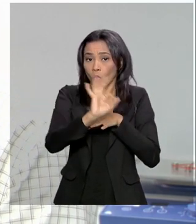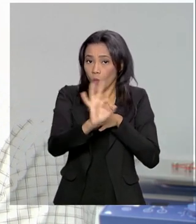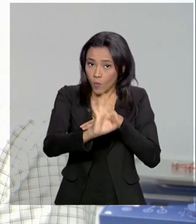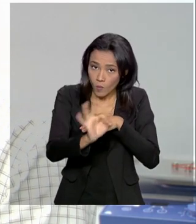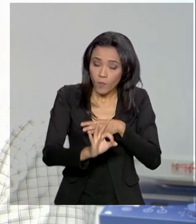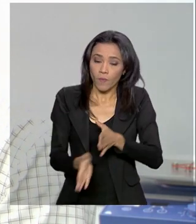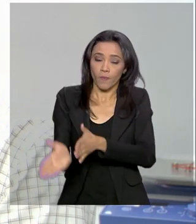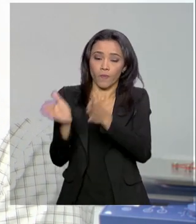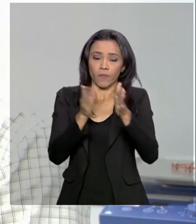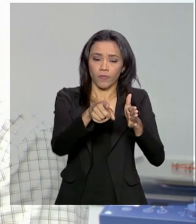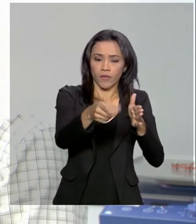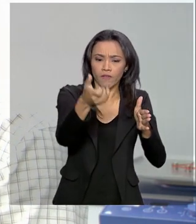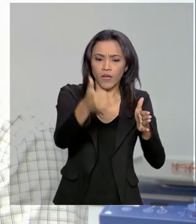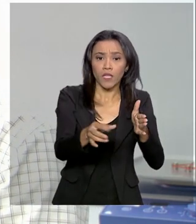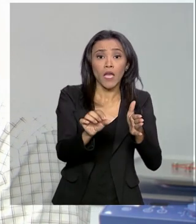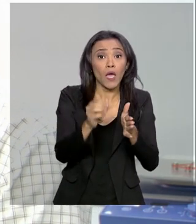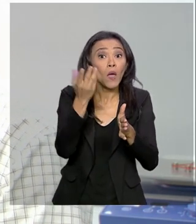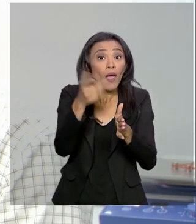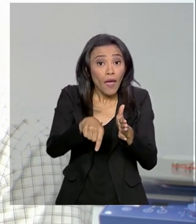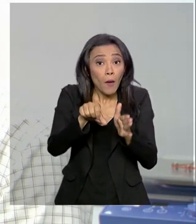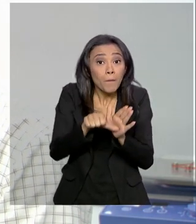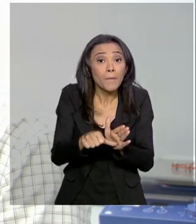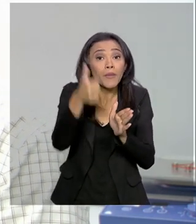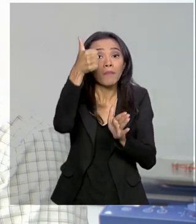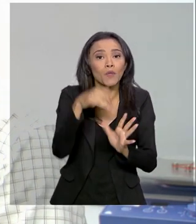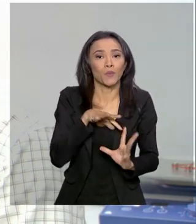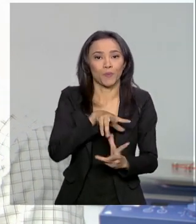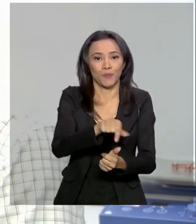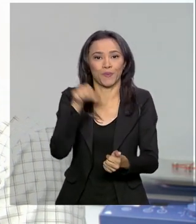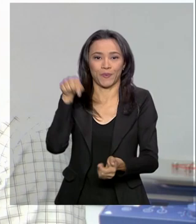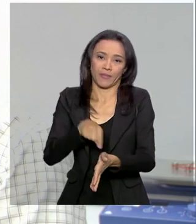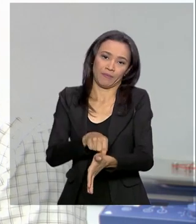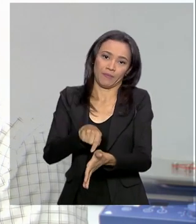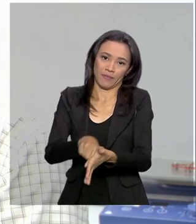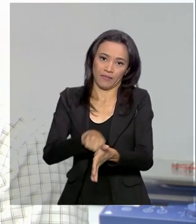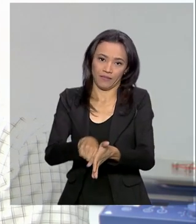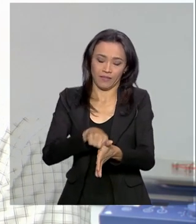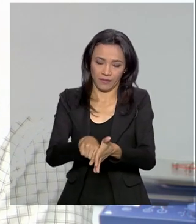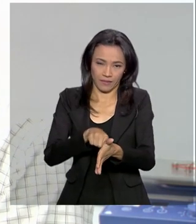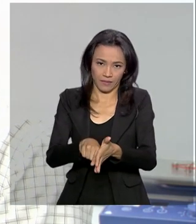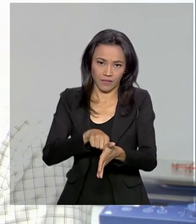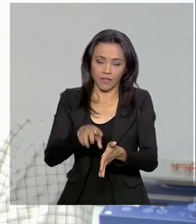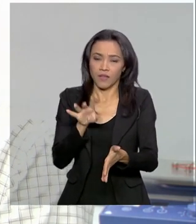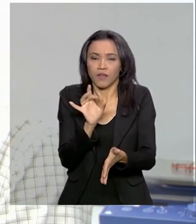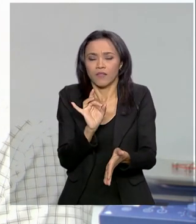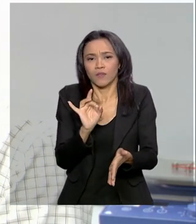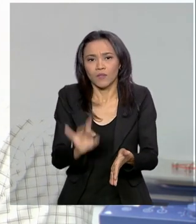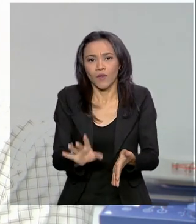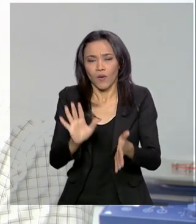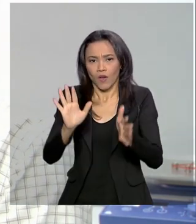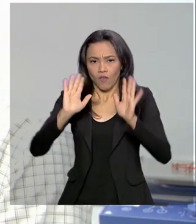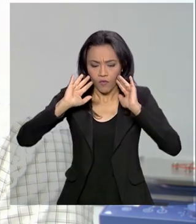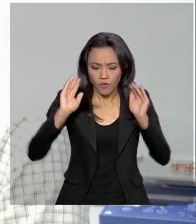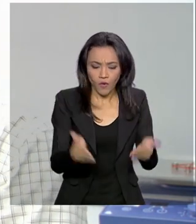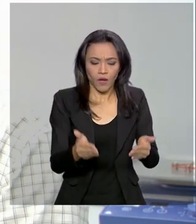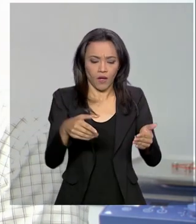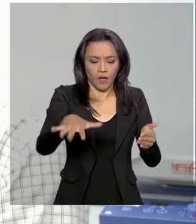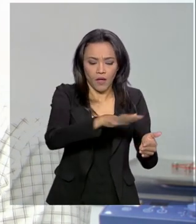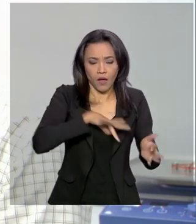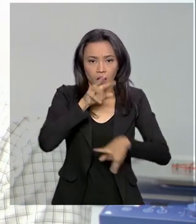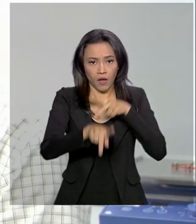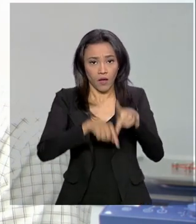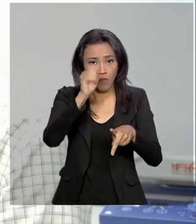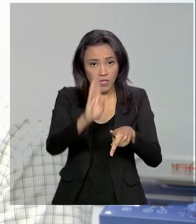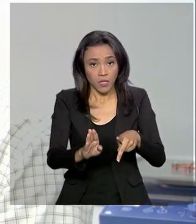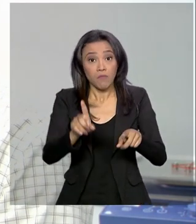programa pioneiro no mundo, porque ele não tem o potencial não só de atender uma demanda brasileira, mas contribuir